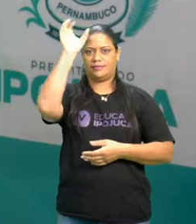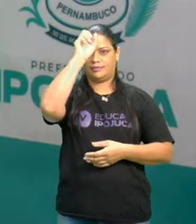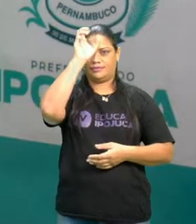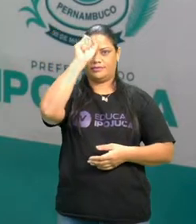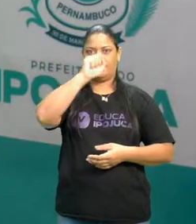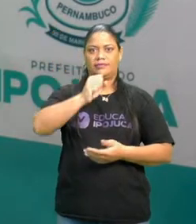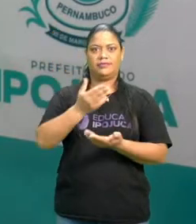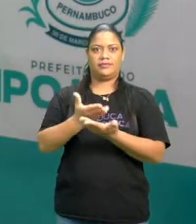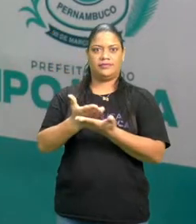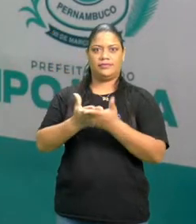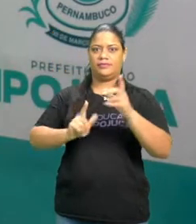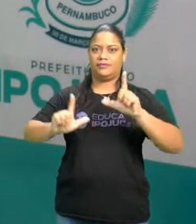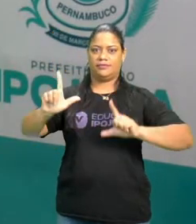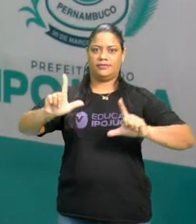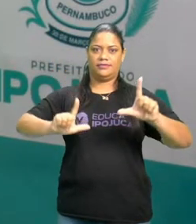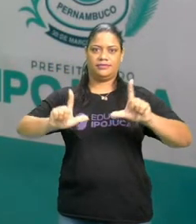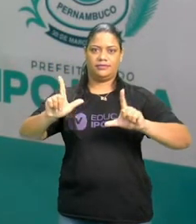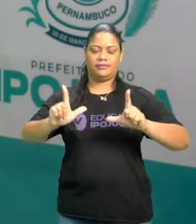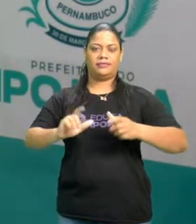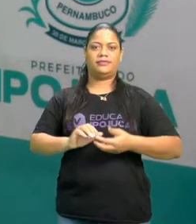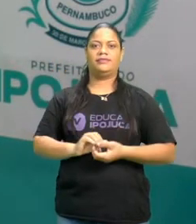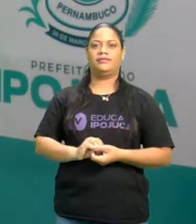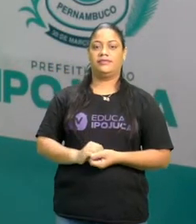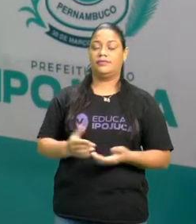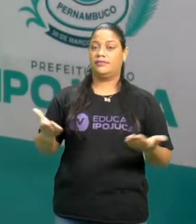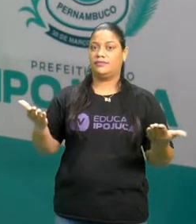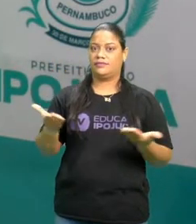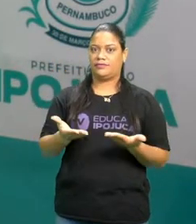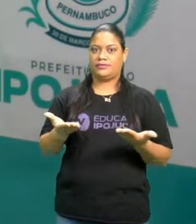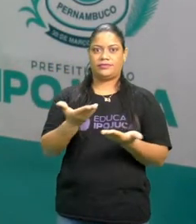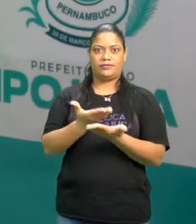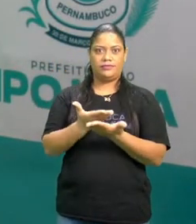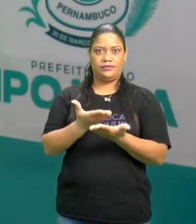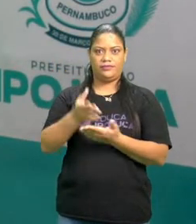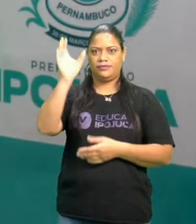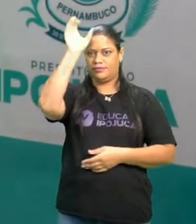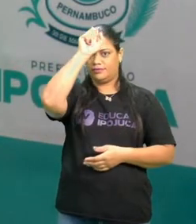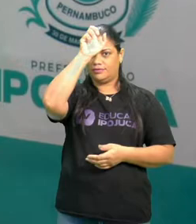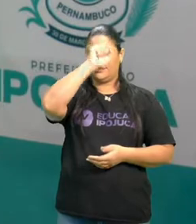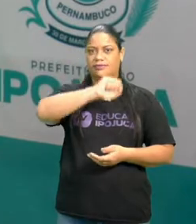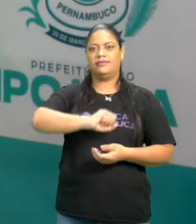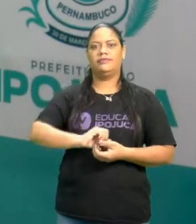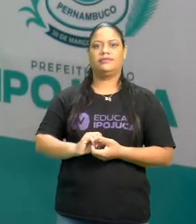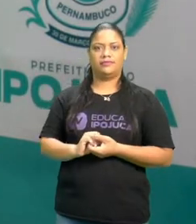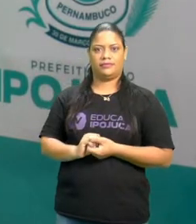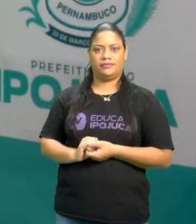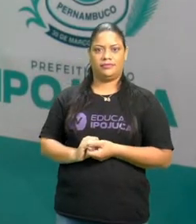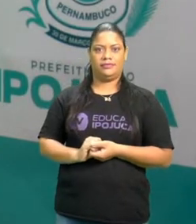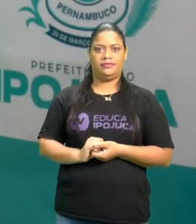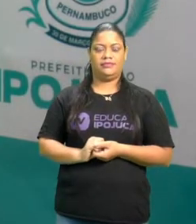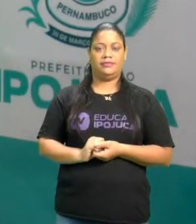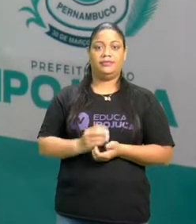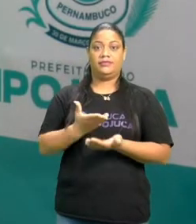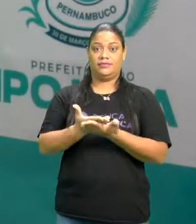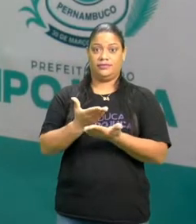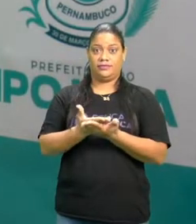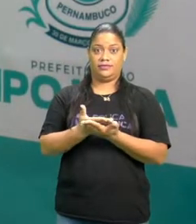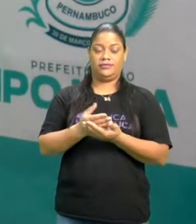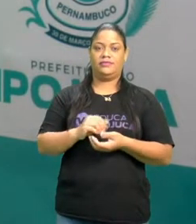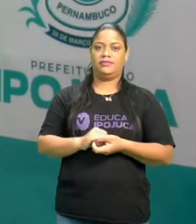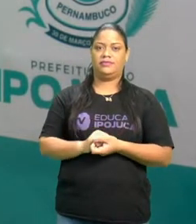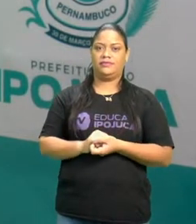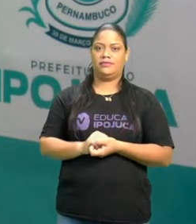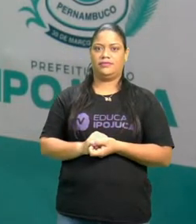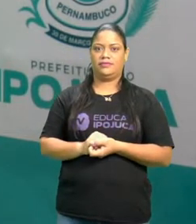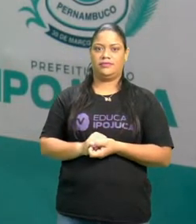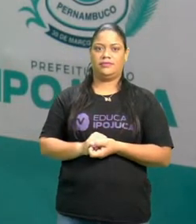com as aulas na TV. E o momento de hoje da nossa aprendizagem é na disciplina, no